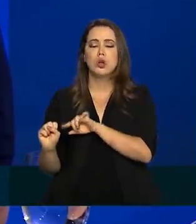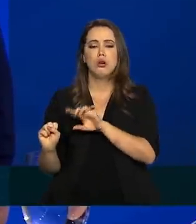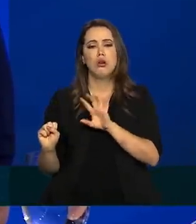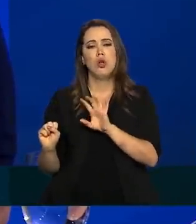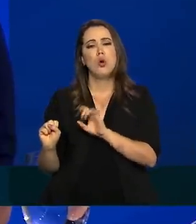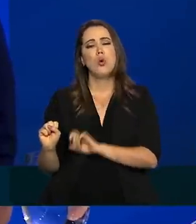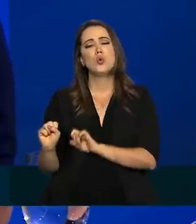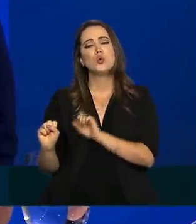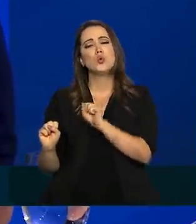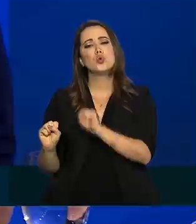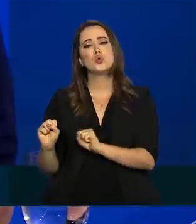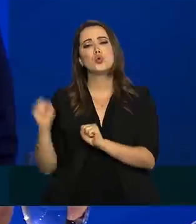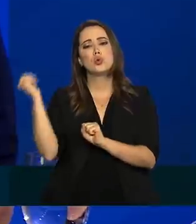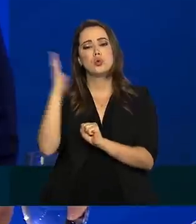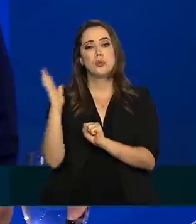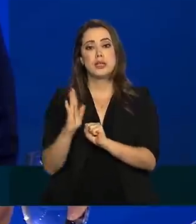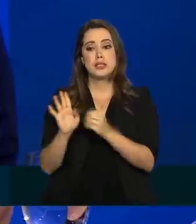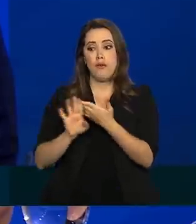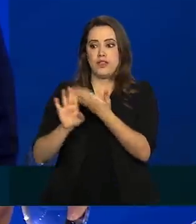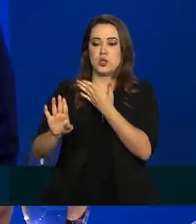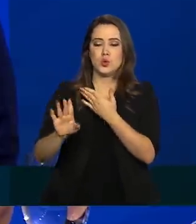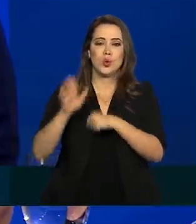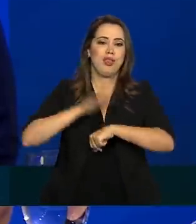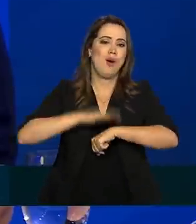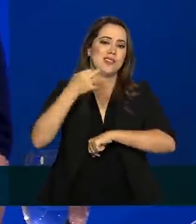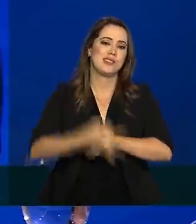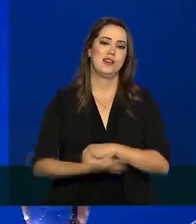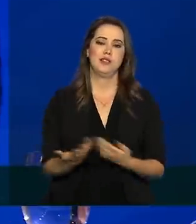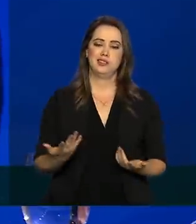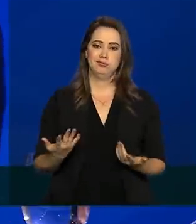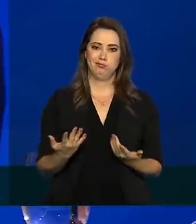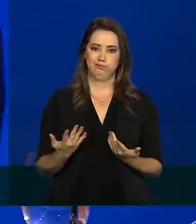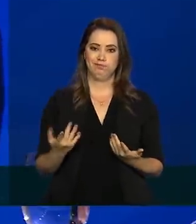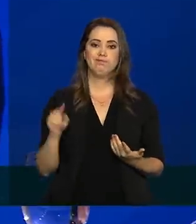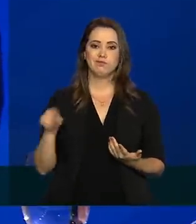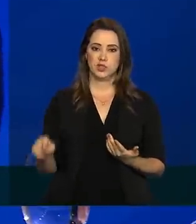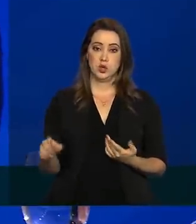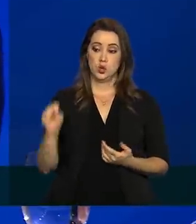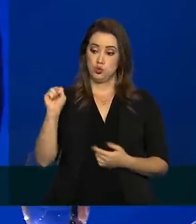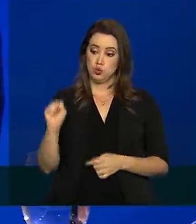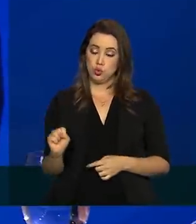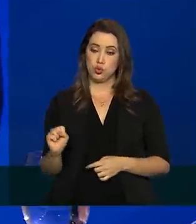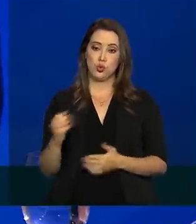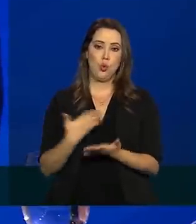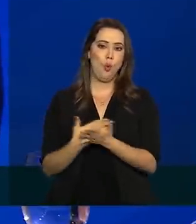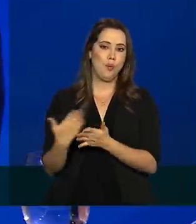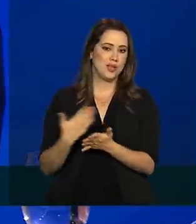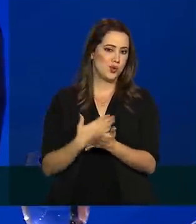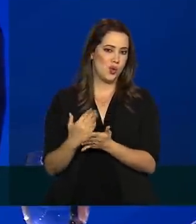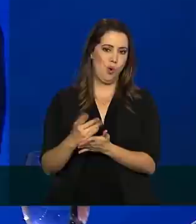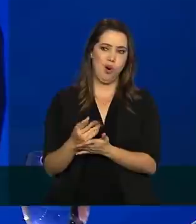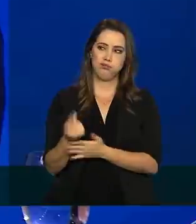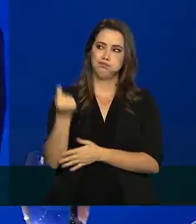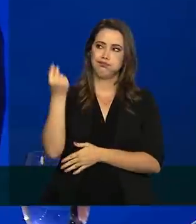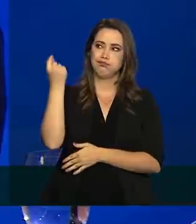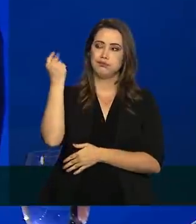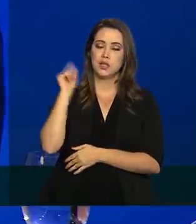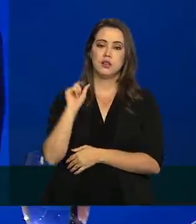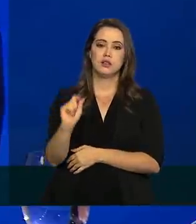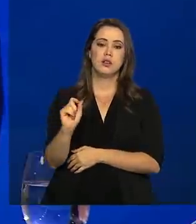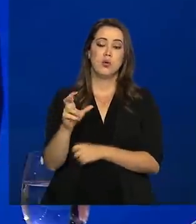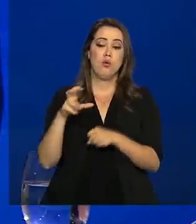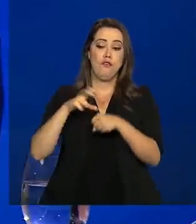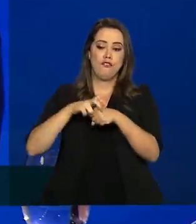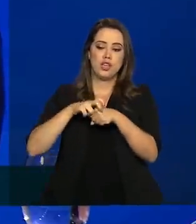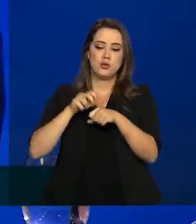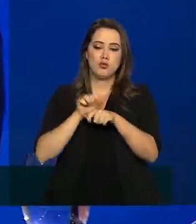que o sul do Brasil fez distanciamento na hora certa. O distanciamento social no sul começou cedo e isso fez com que o vírus